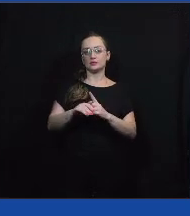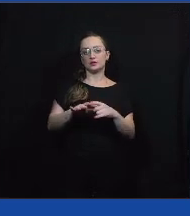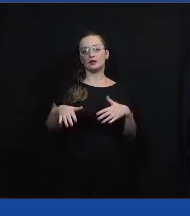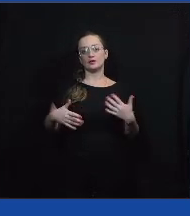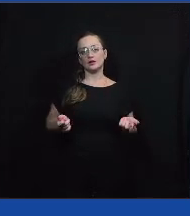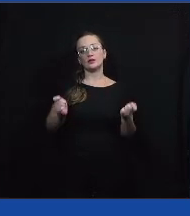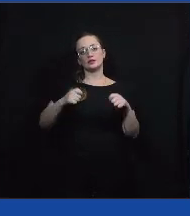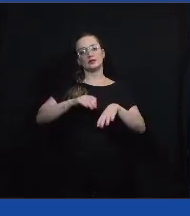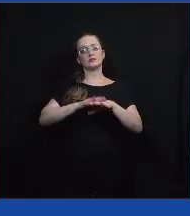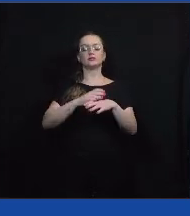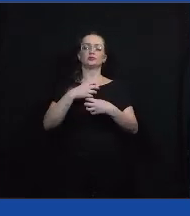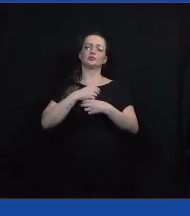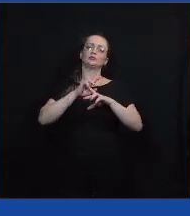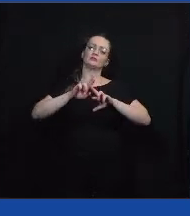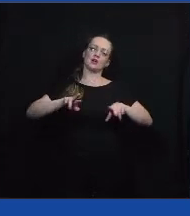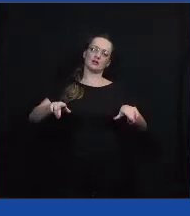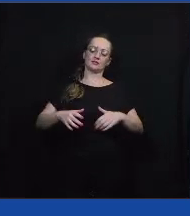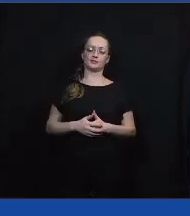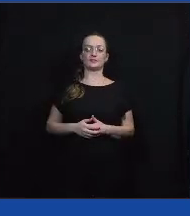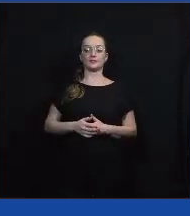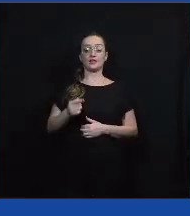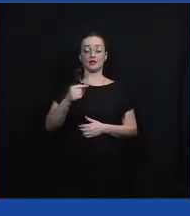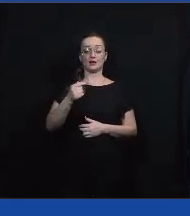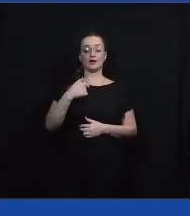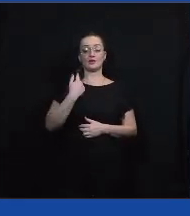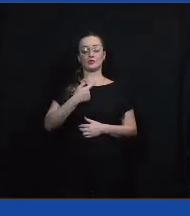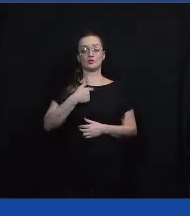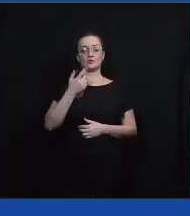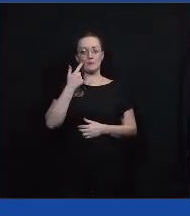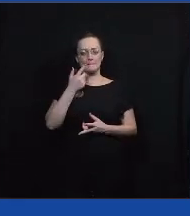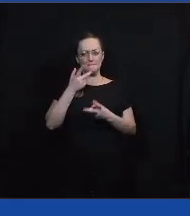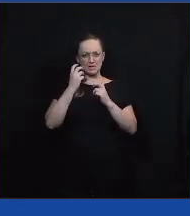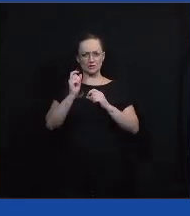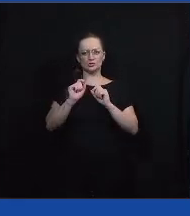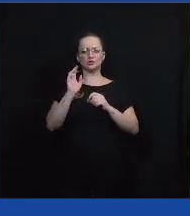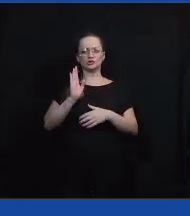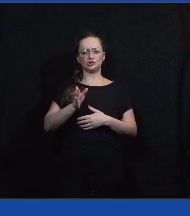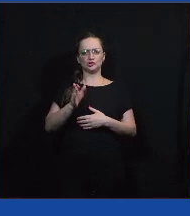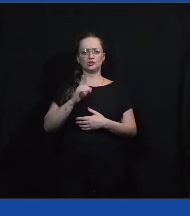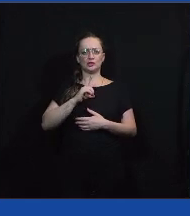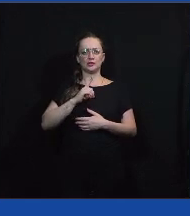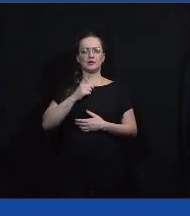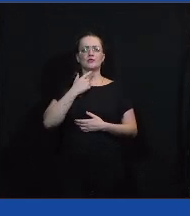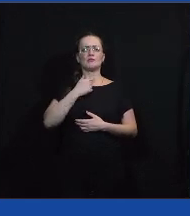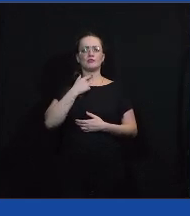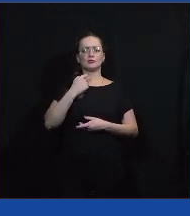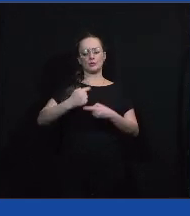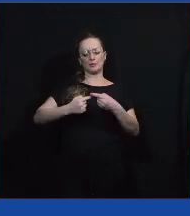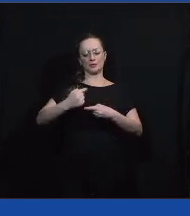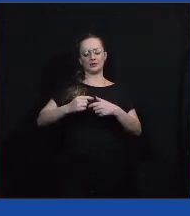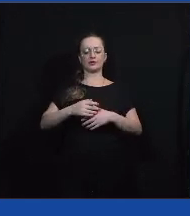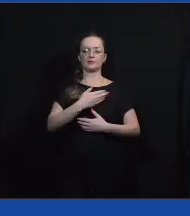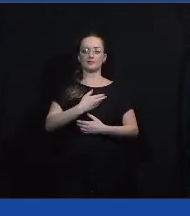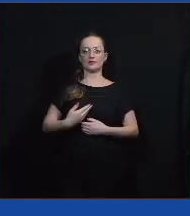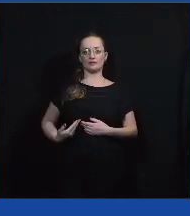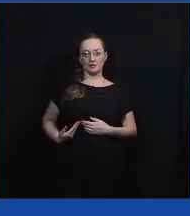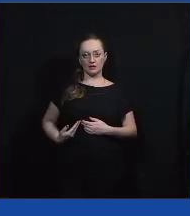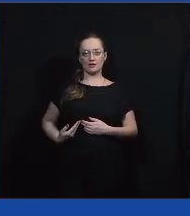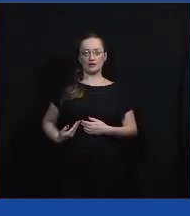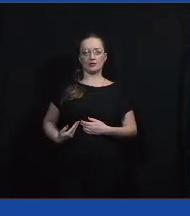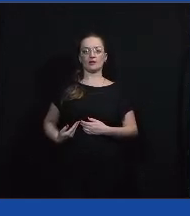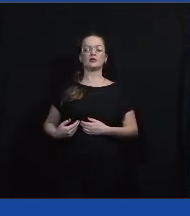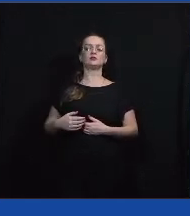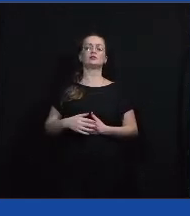várias formas de fazer isso. No nosso caso aqui, a gente viu que já tinha vontade política do governo municipal a pior,